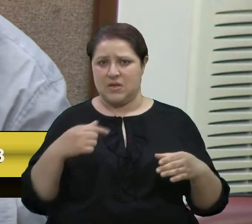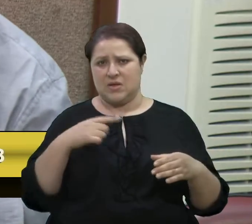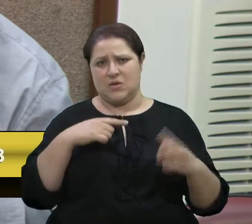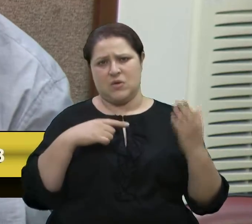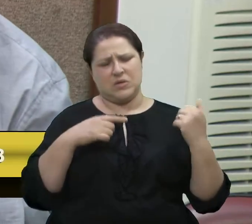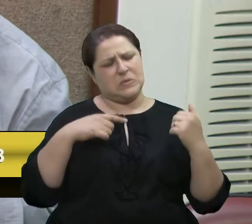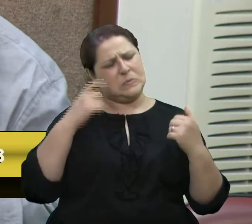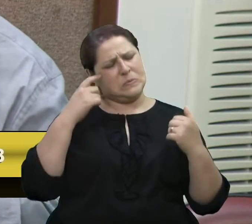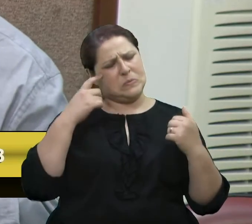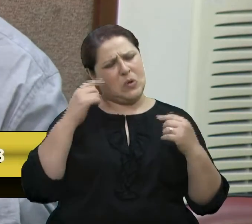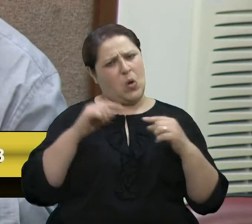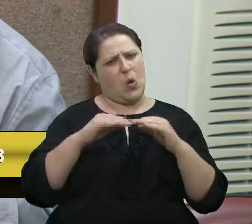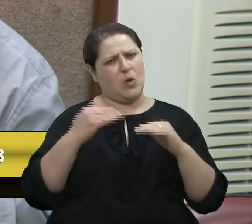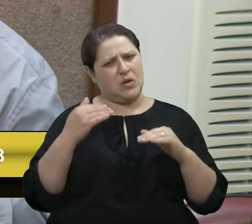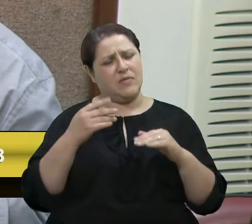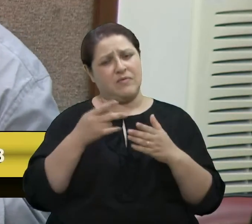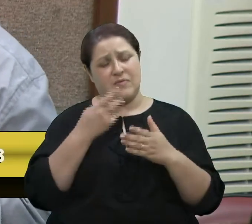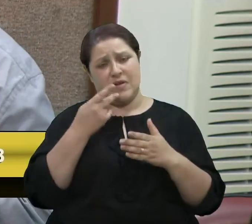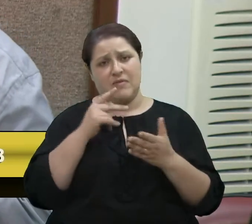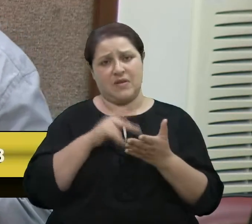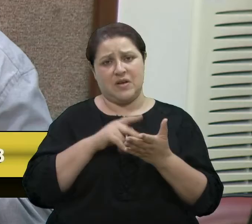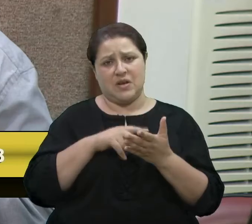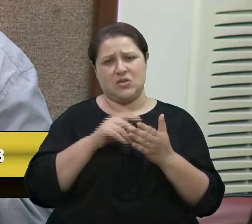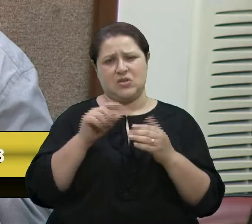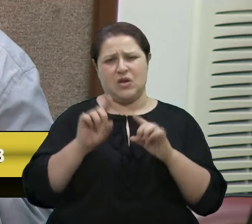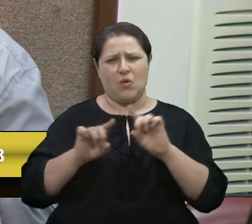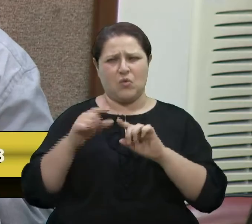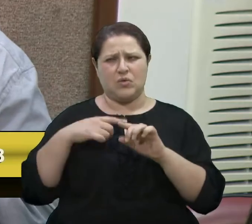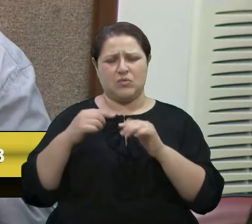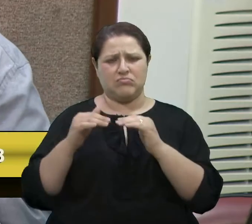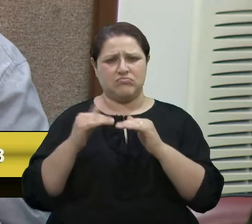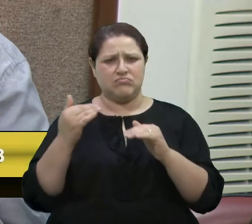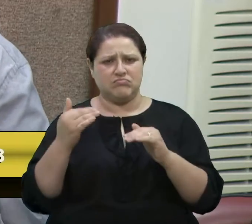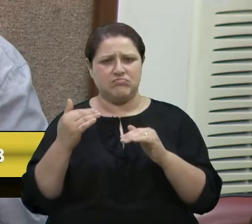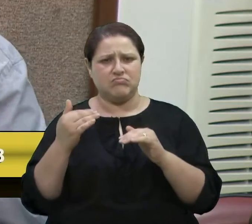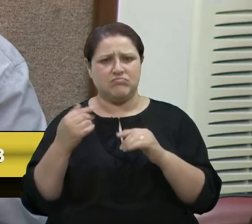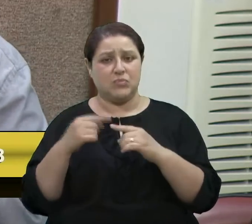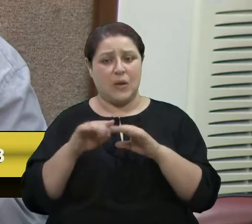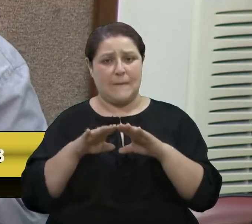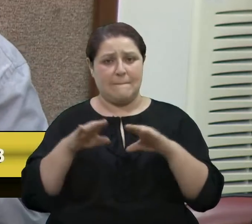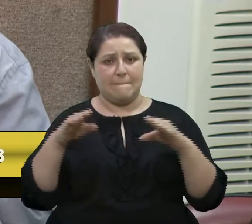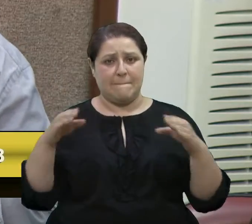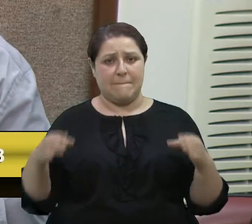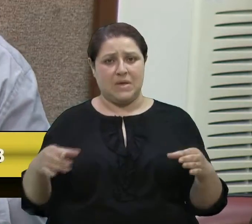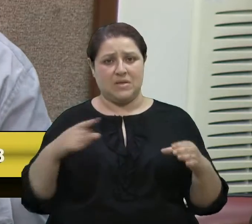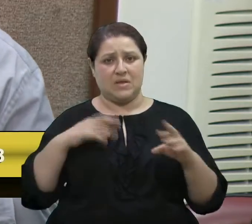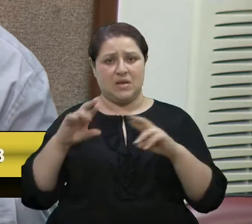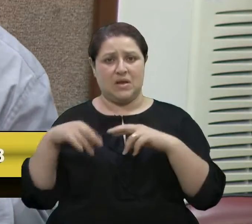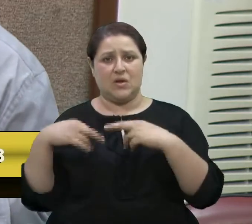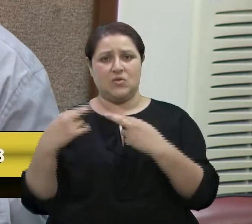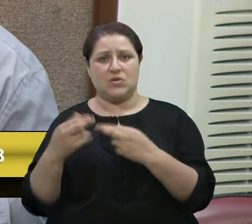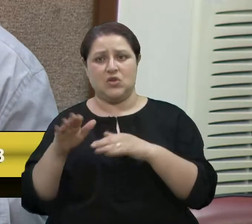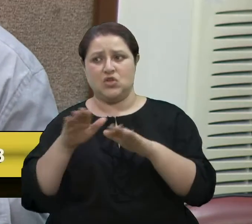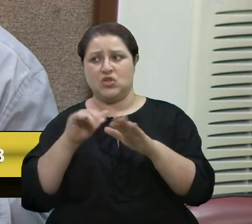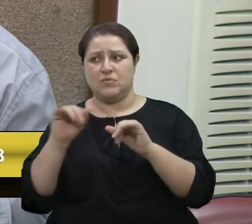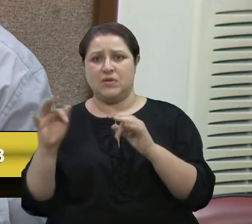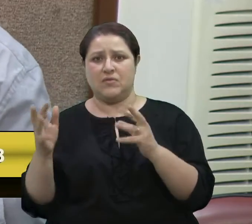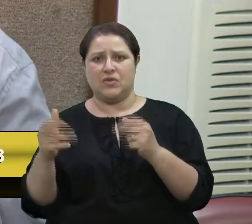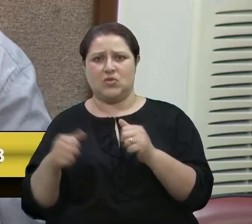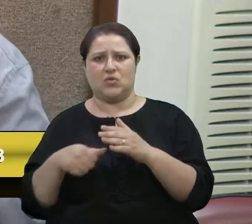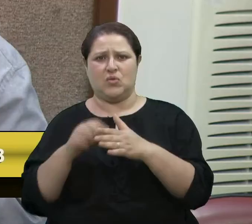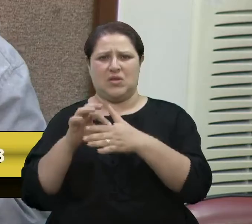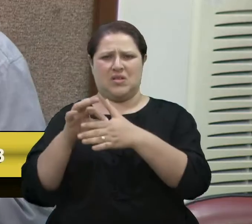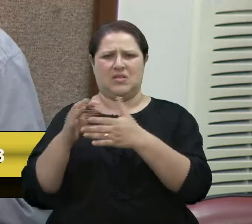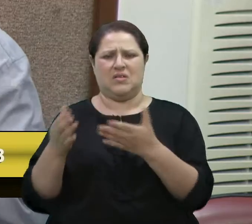contrárias a essa mesa, quero dizer, sinceramente, o que que era contrário? Porque a mesa, além de reunir, chamava todos os líderes. Eu disse, não